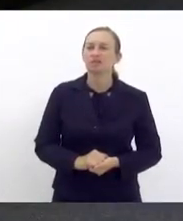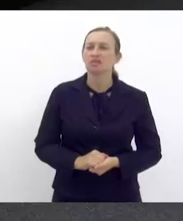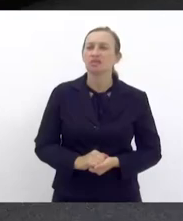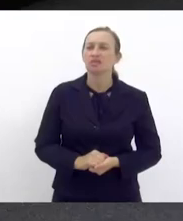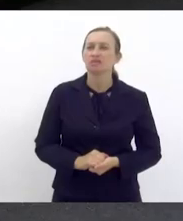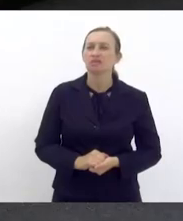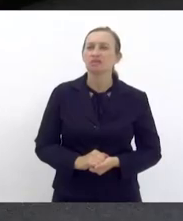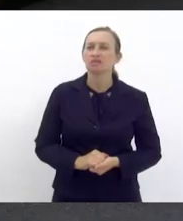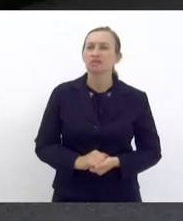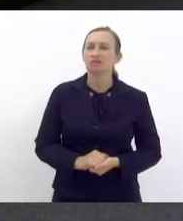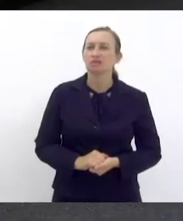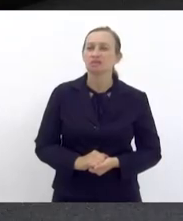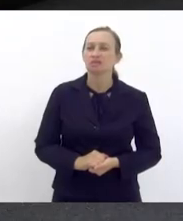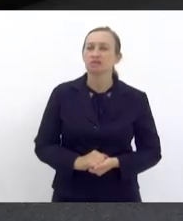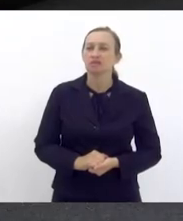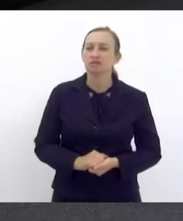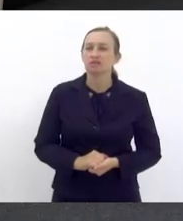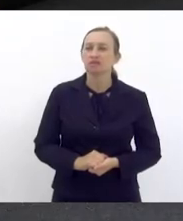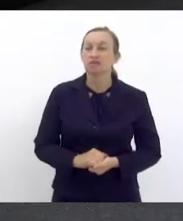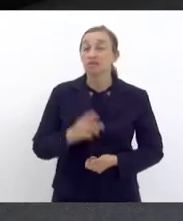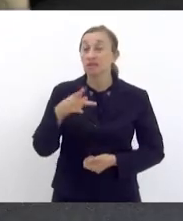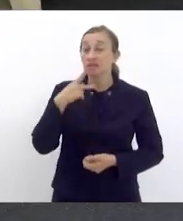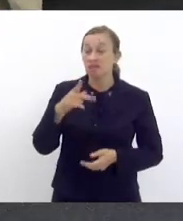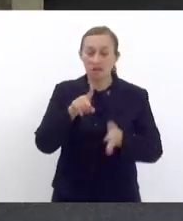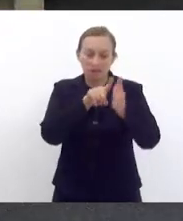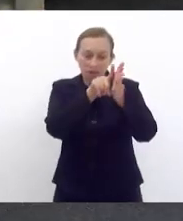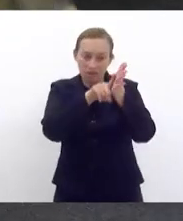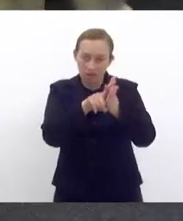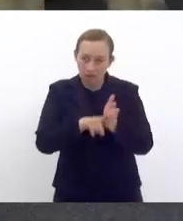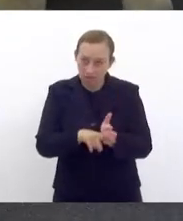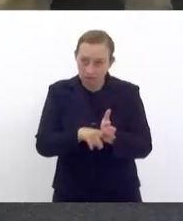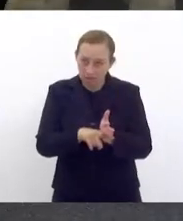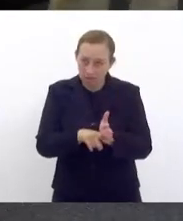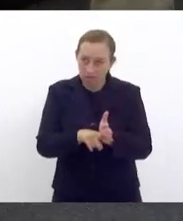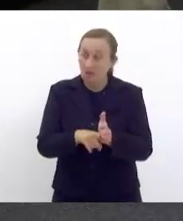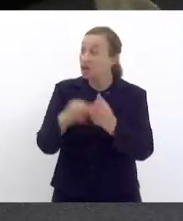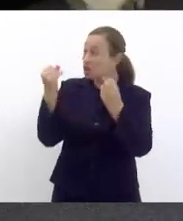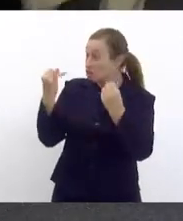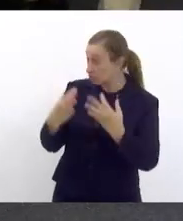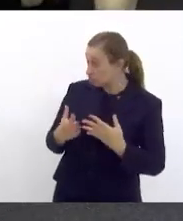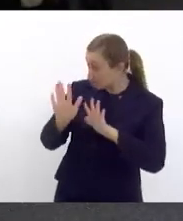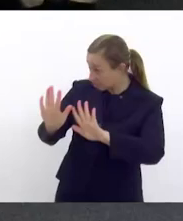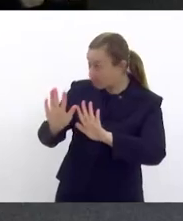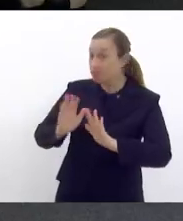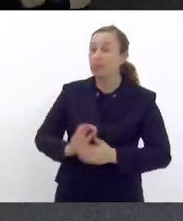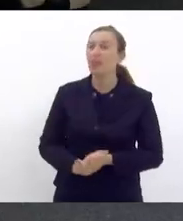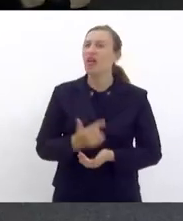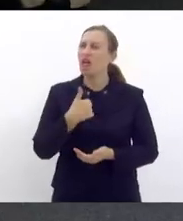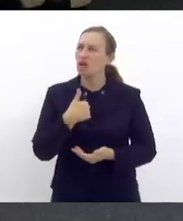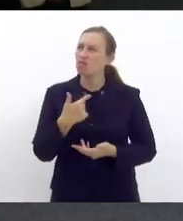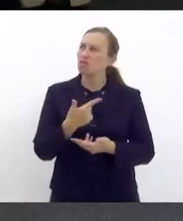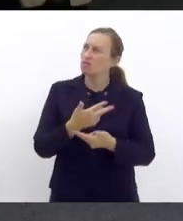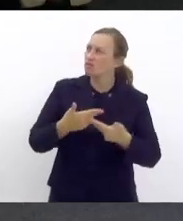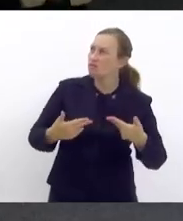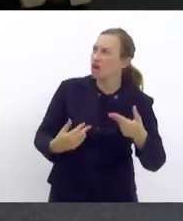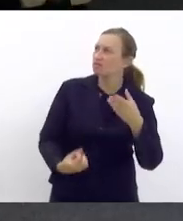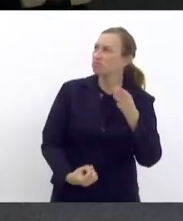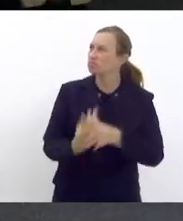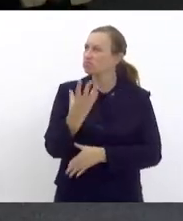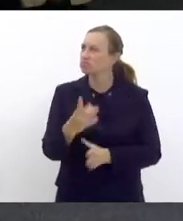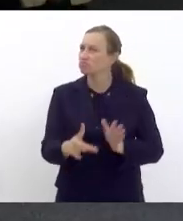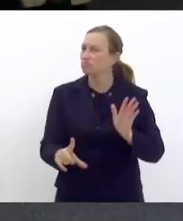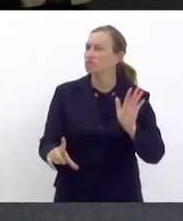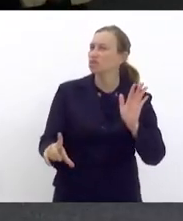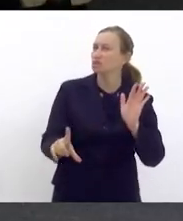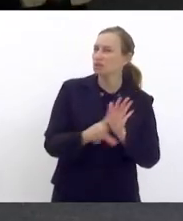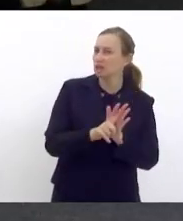vossa excelência designa este questionário M-chat. Explico por quê. Eu fiz várias leis sobre saúde do trabalhador, que eu